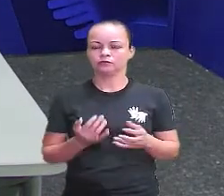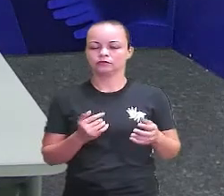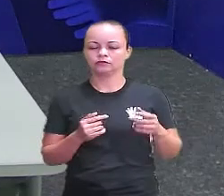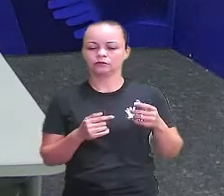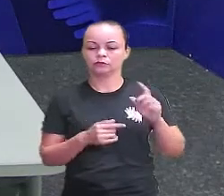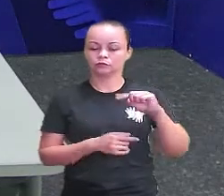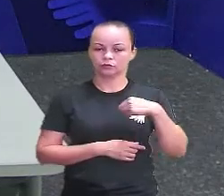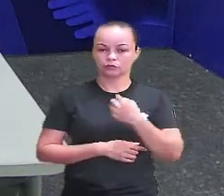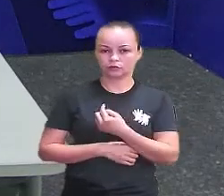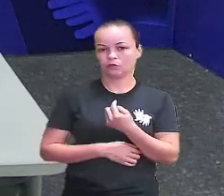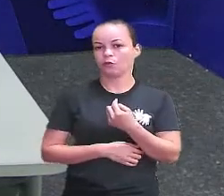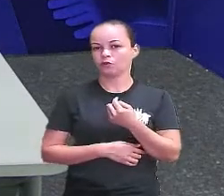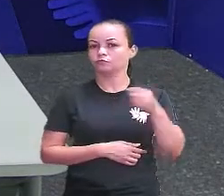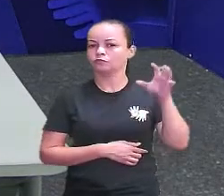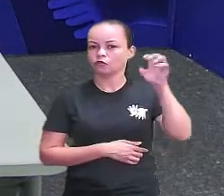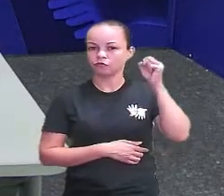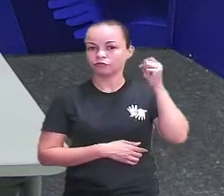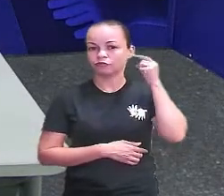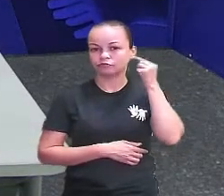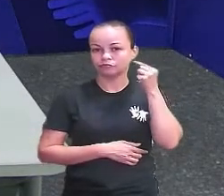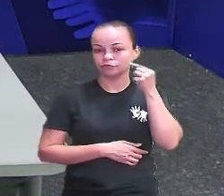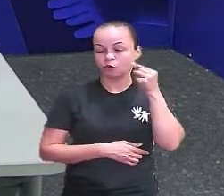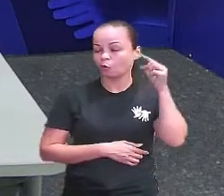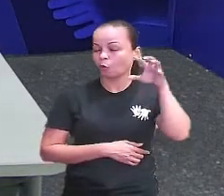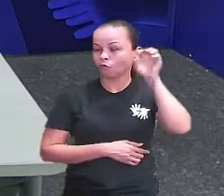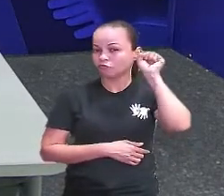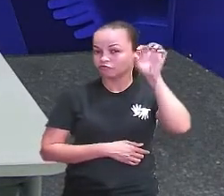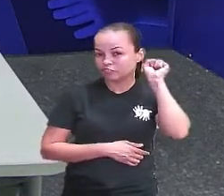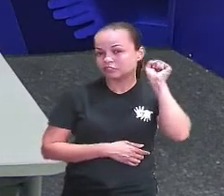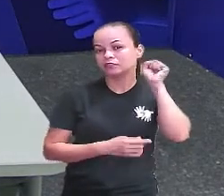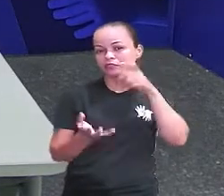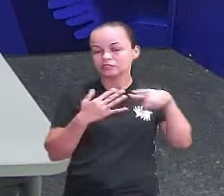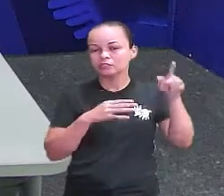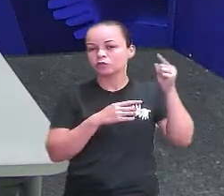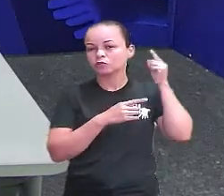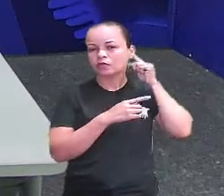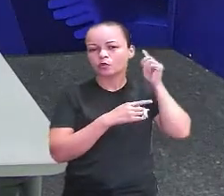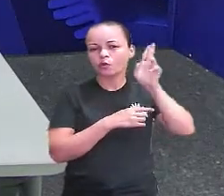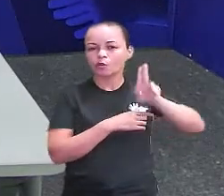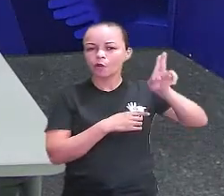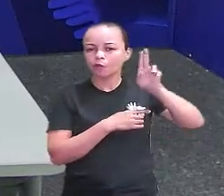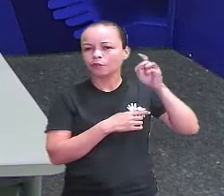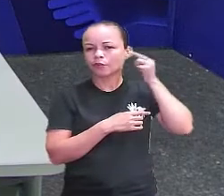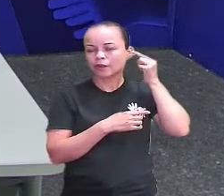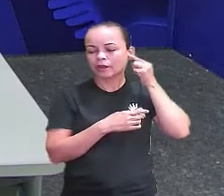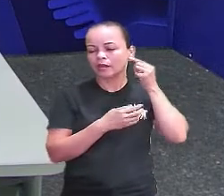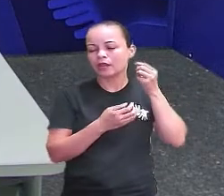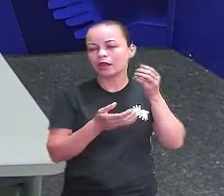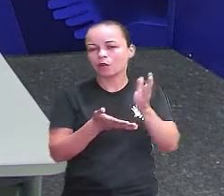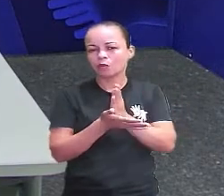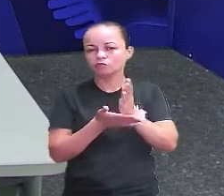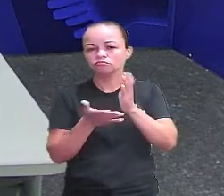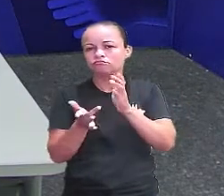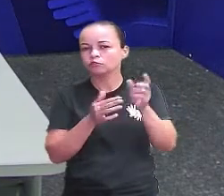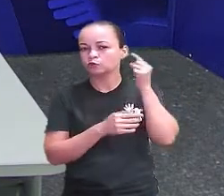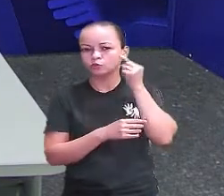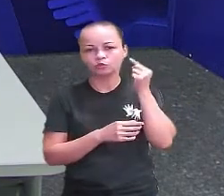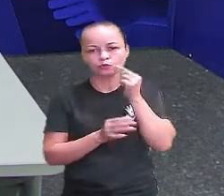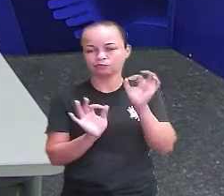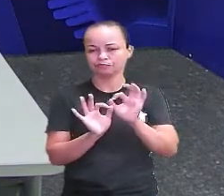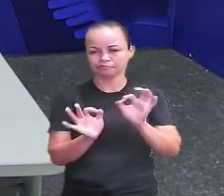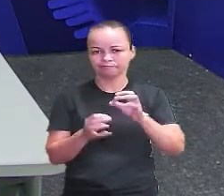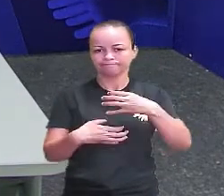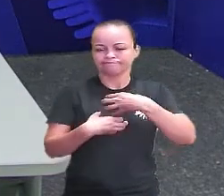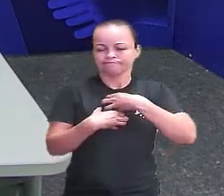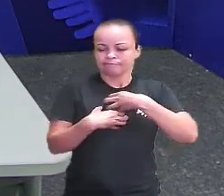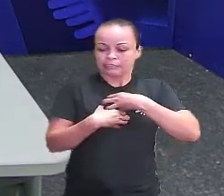ouvimos com os ouvidos. Nós usamos a orelha. Uma parte da nossa orelha fica pra fora do